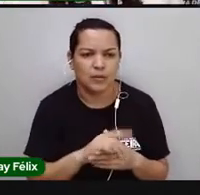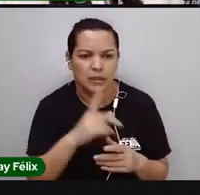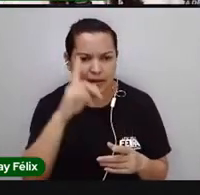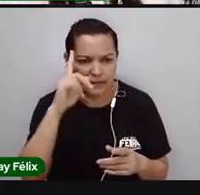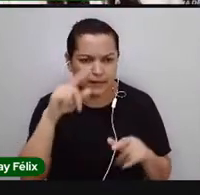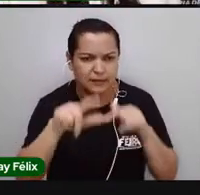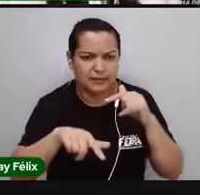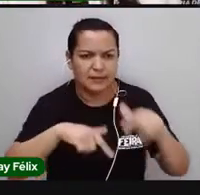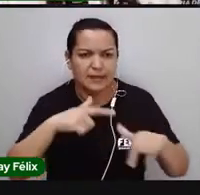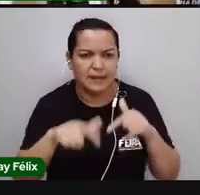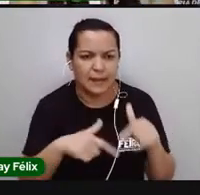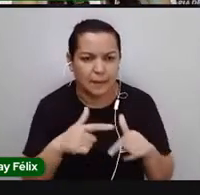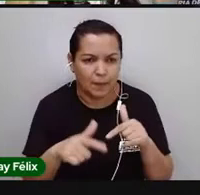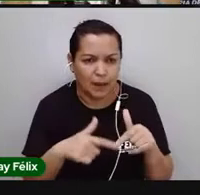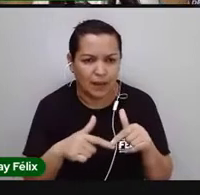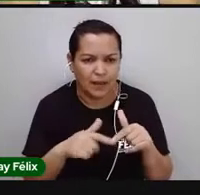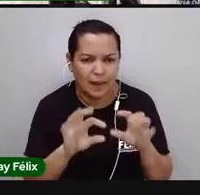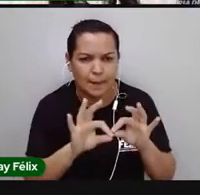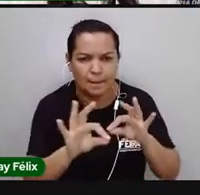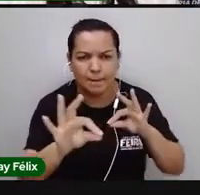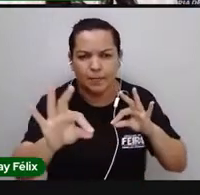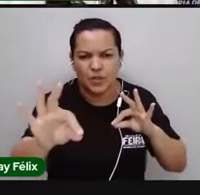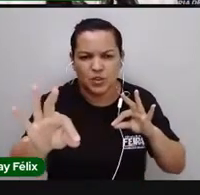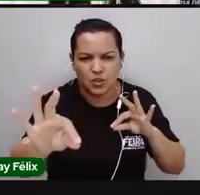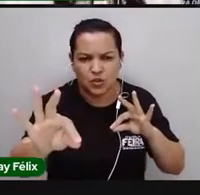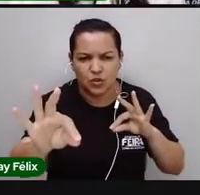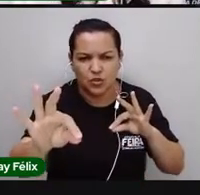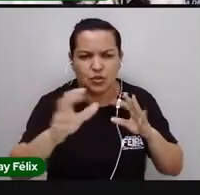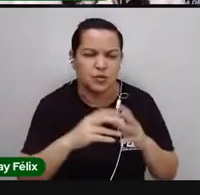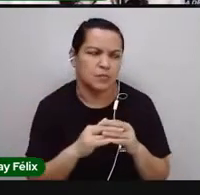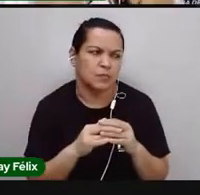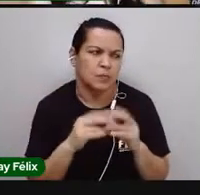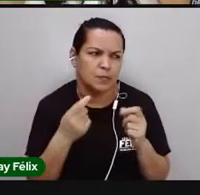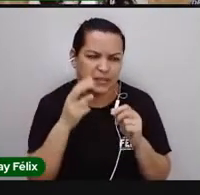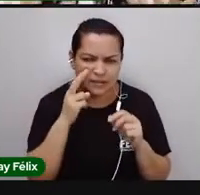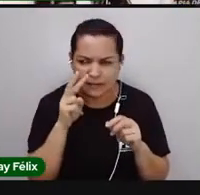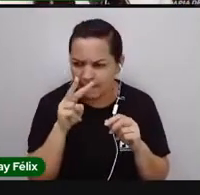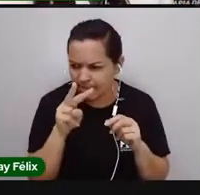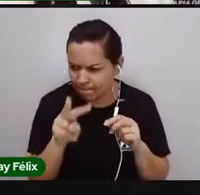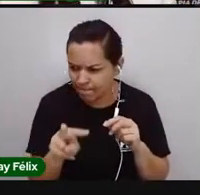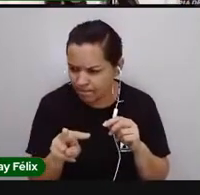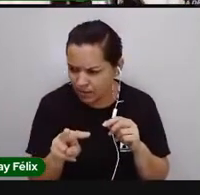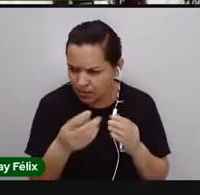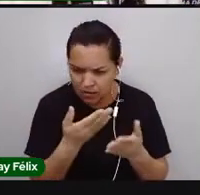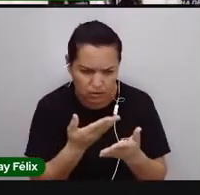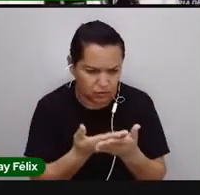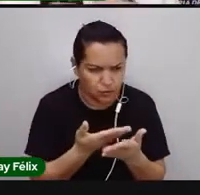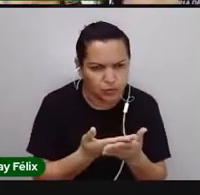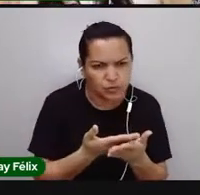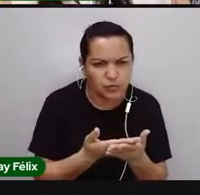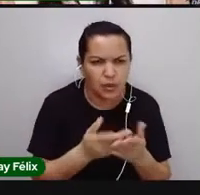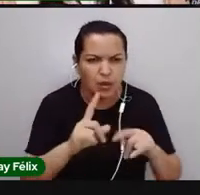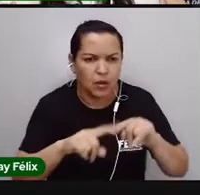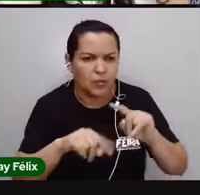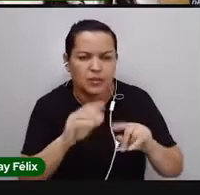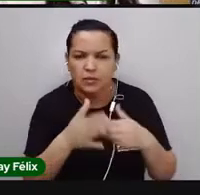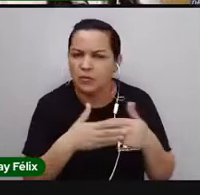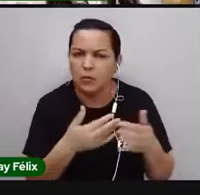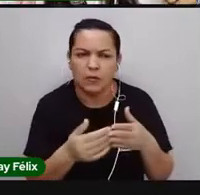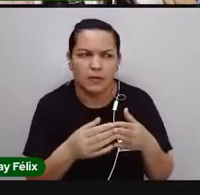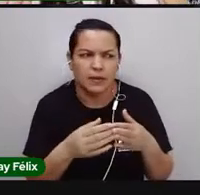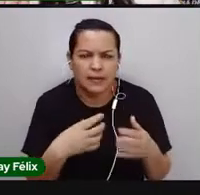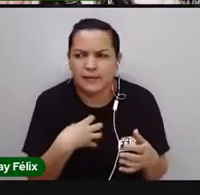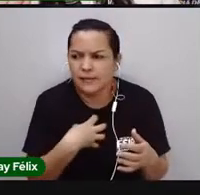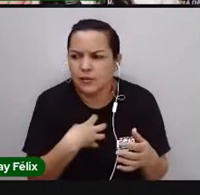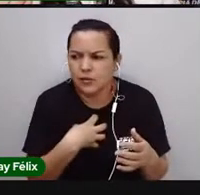trabalhar medição, eu preciso visualizar algum objeto para conseguir estudá-lo. Eu preciso sentir, saber